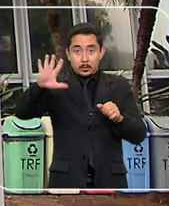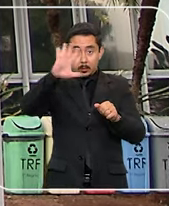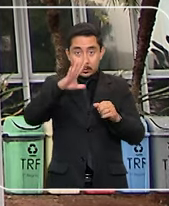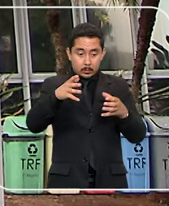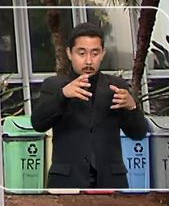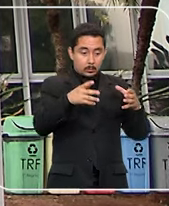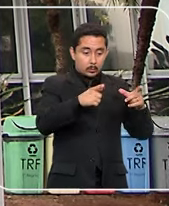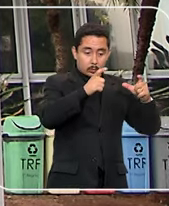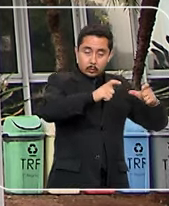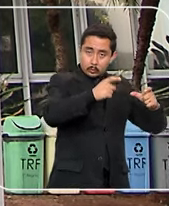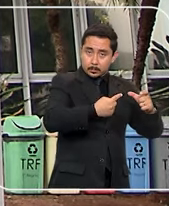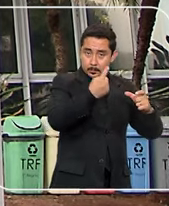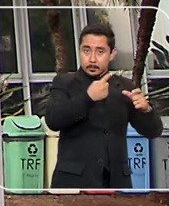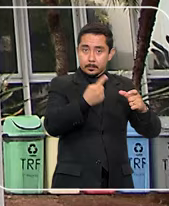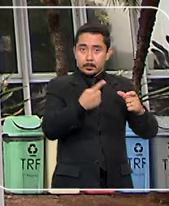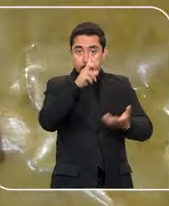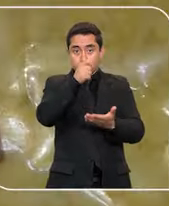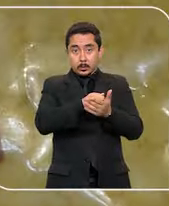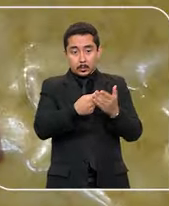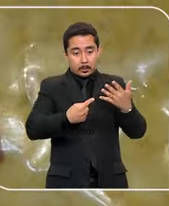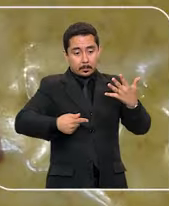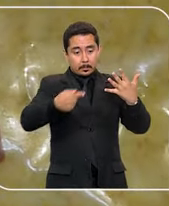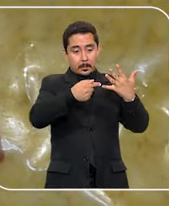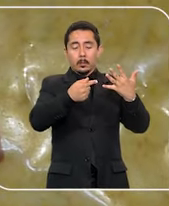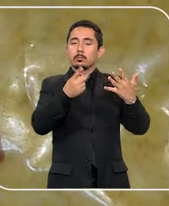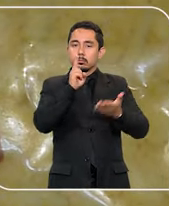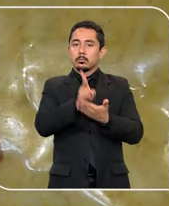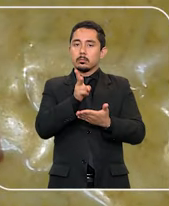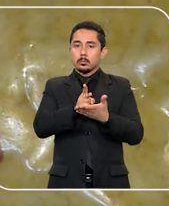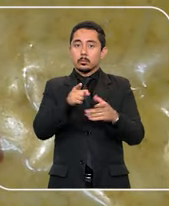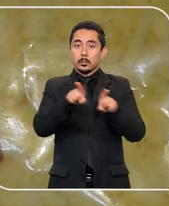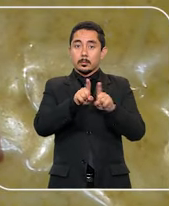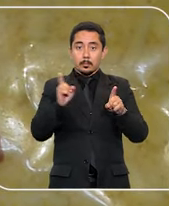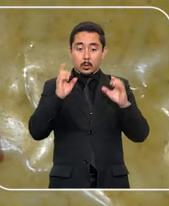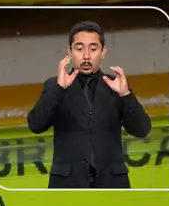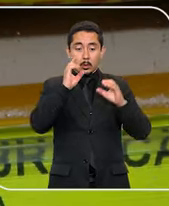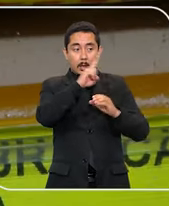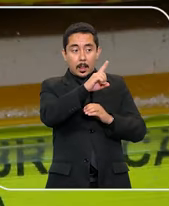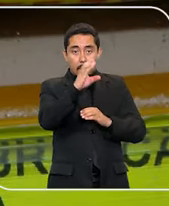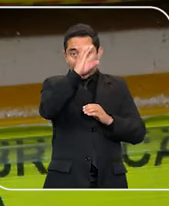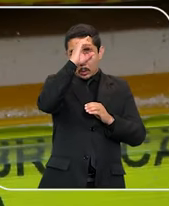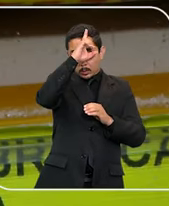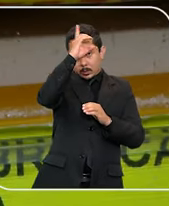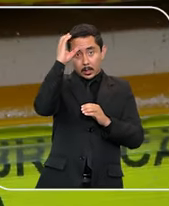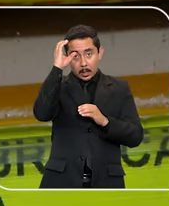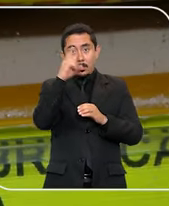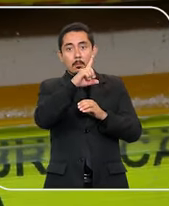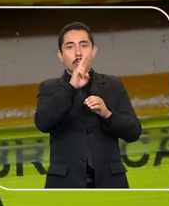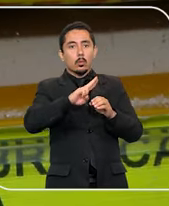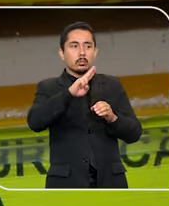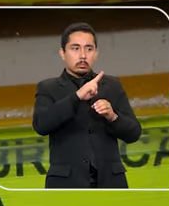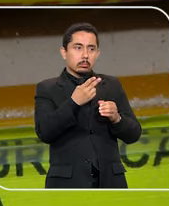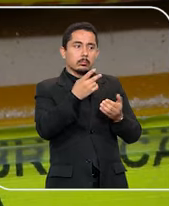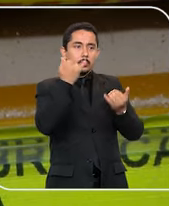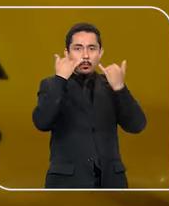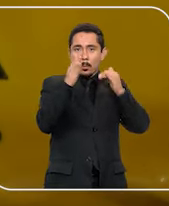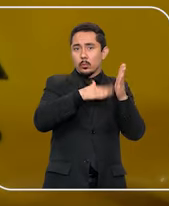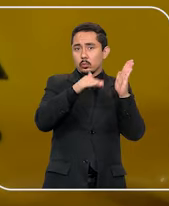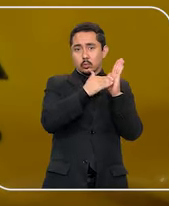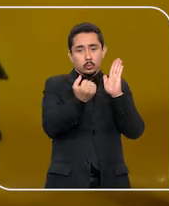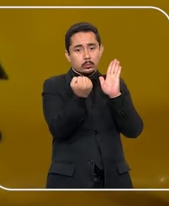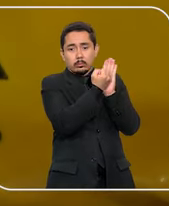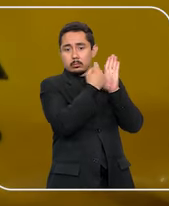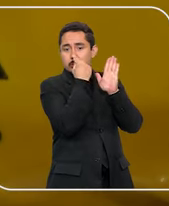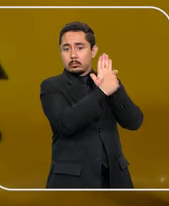Região manteve a decisão de primeira instância e entendeu que o consumidor tem direito à informação, que deve ser incluída nos rótulos em todos os casos,